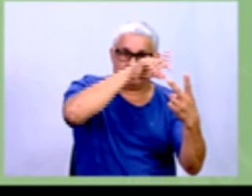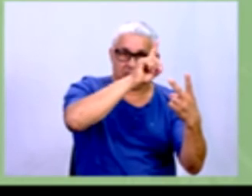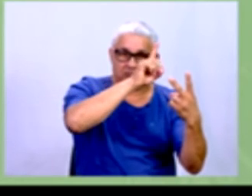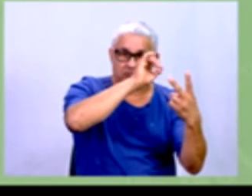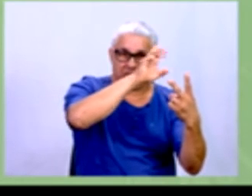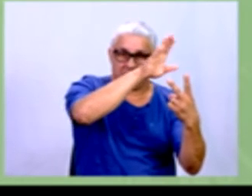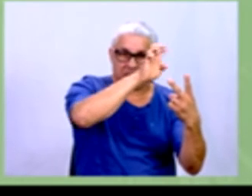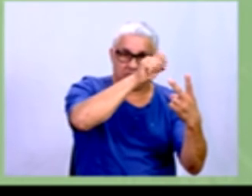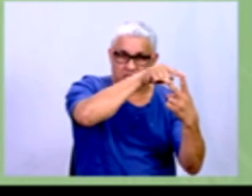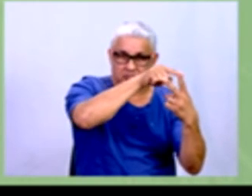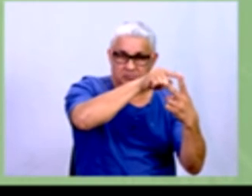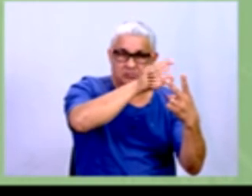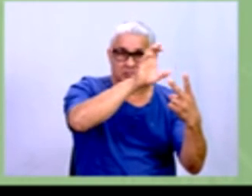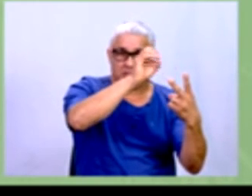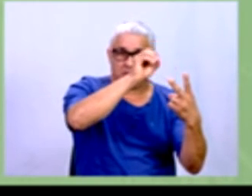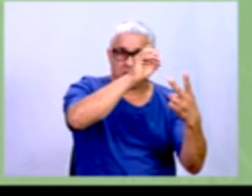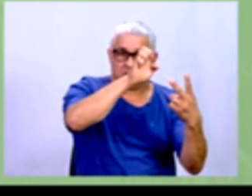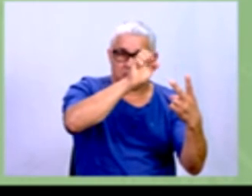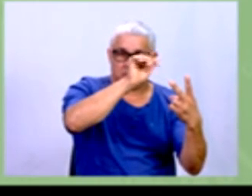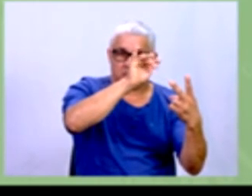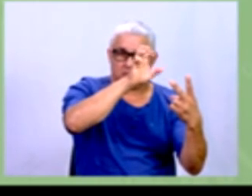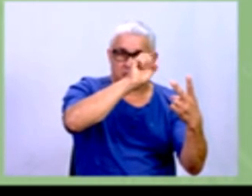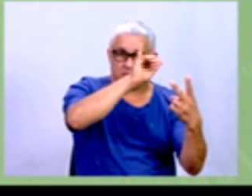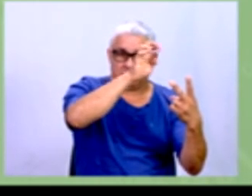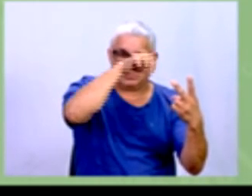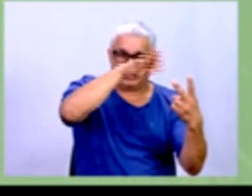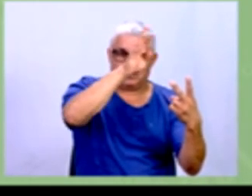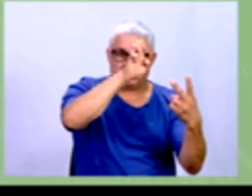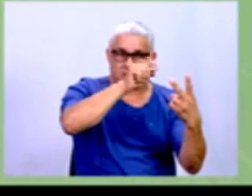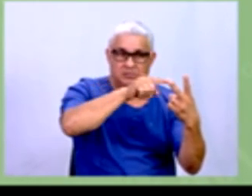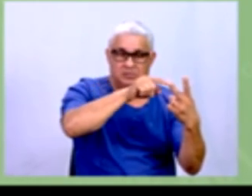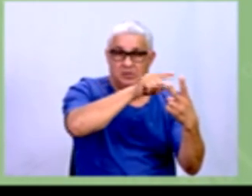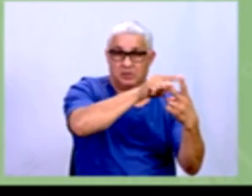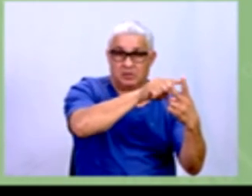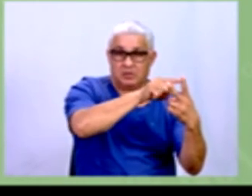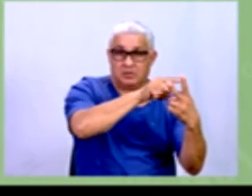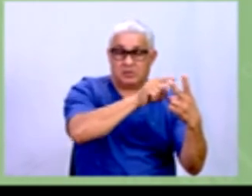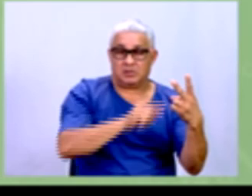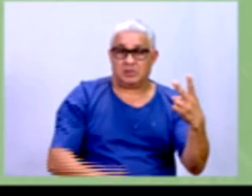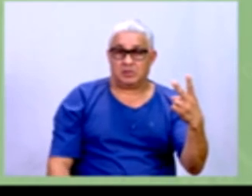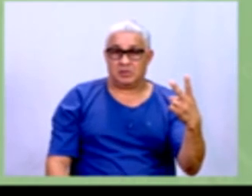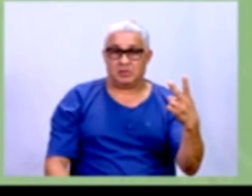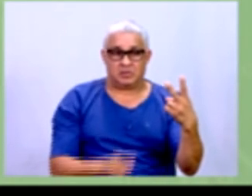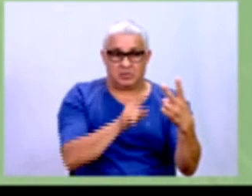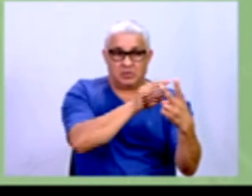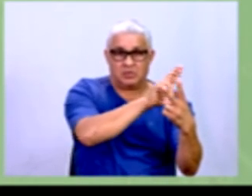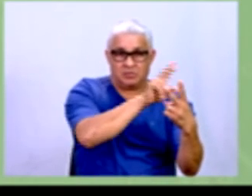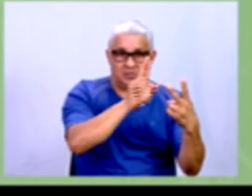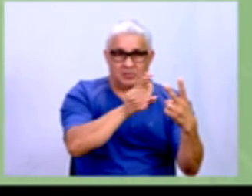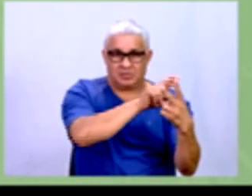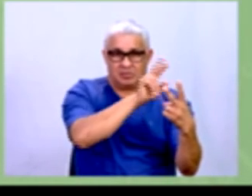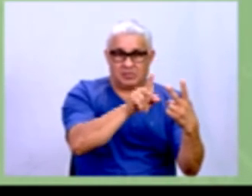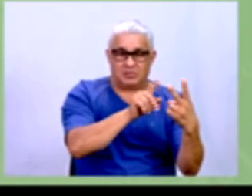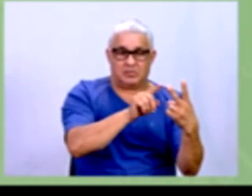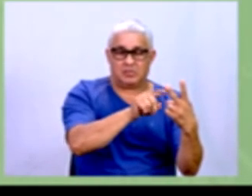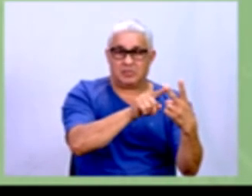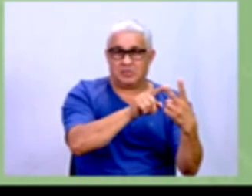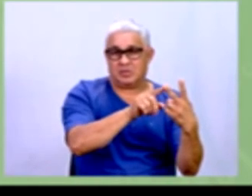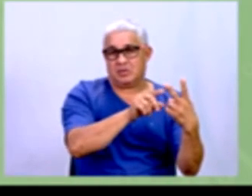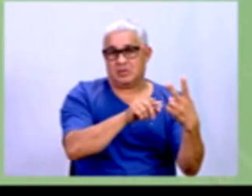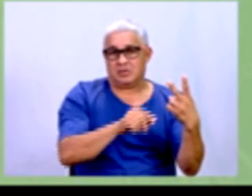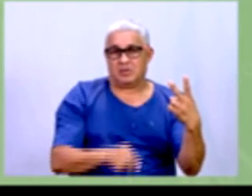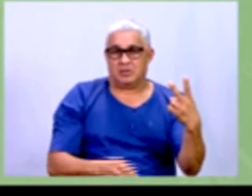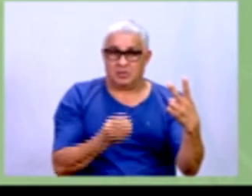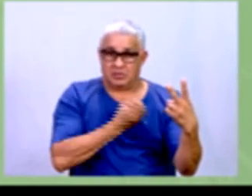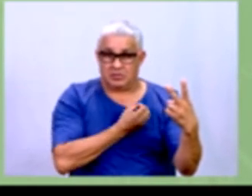eles são razões entre duas grandezas, tais que uma não inclui a outra. E os coeficientes são razões entre